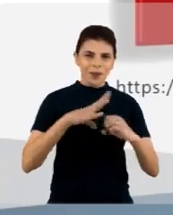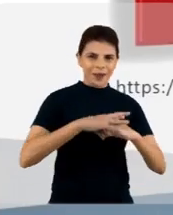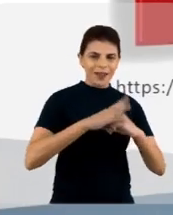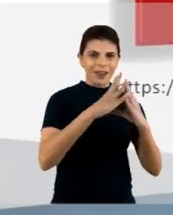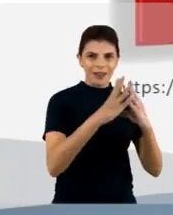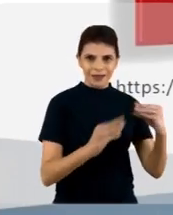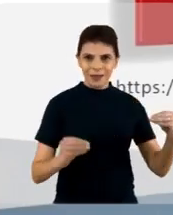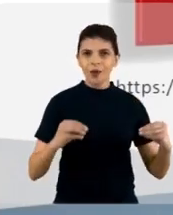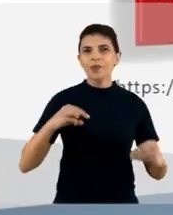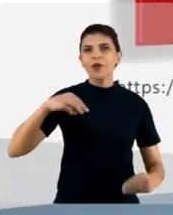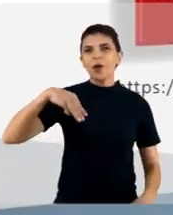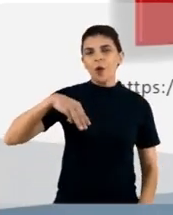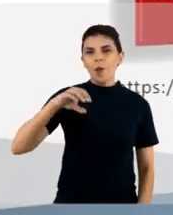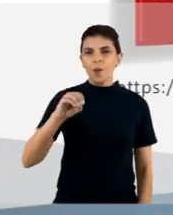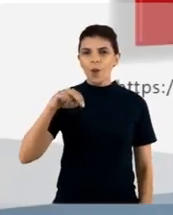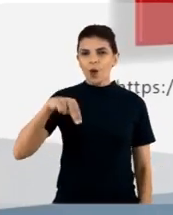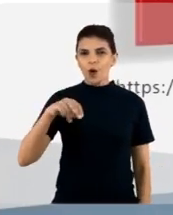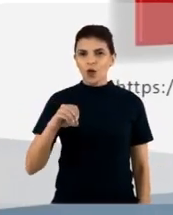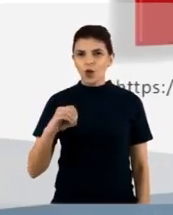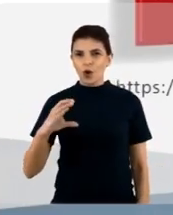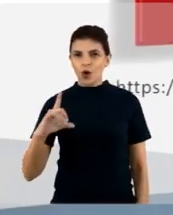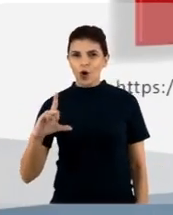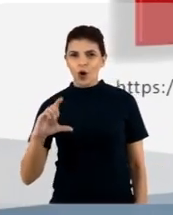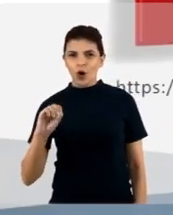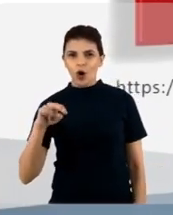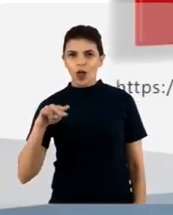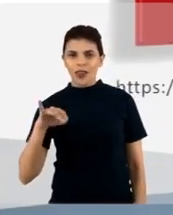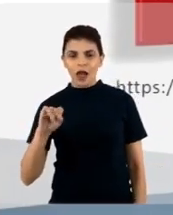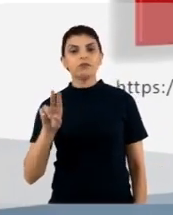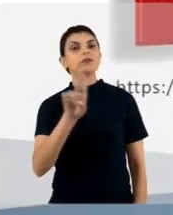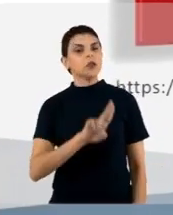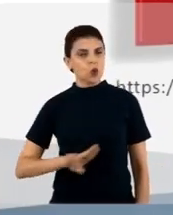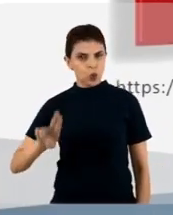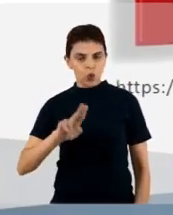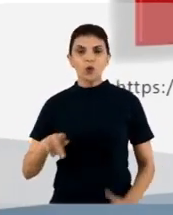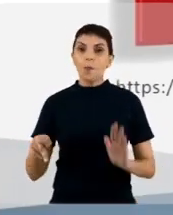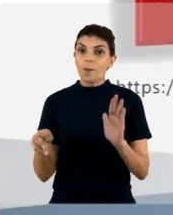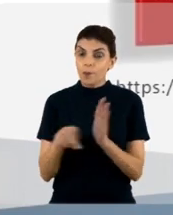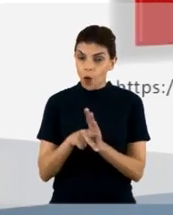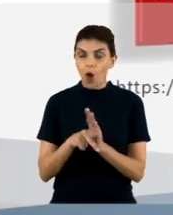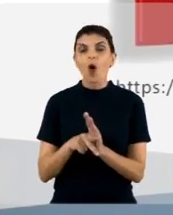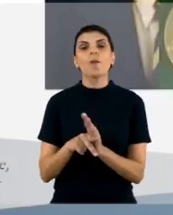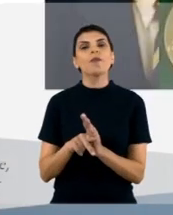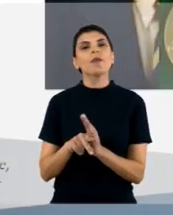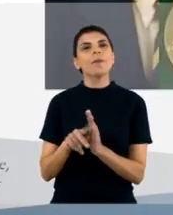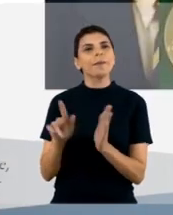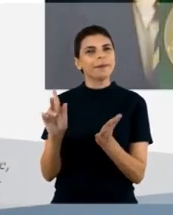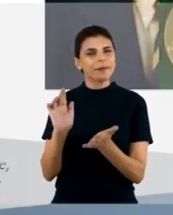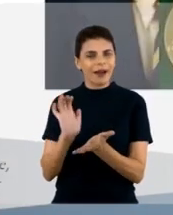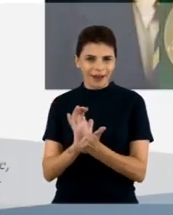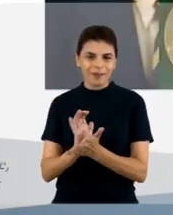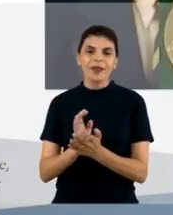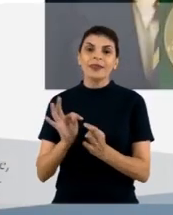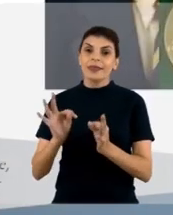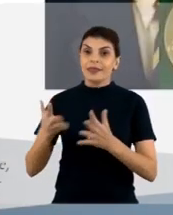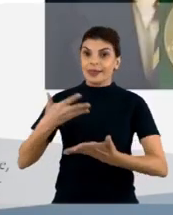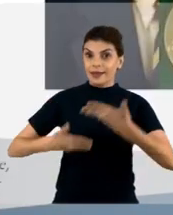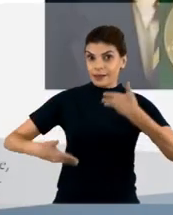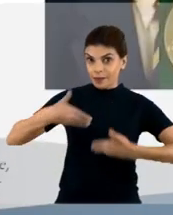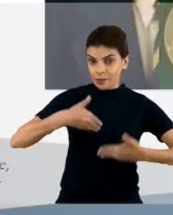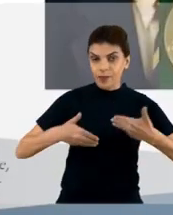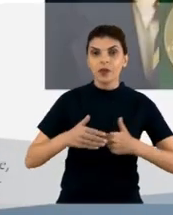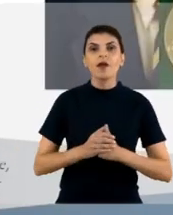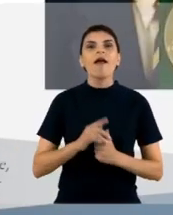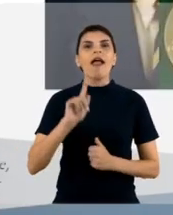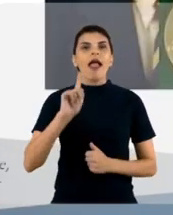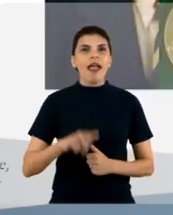e aí, nesse caso, bastante utilizada para anticorpos terapêuticos, que é a tecnologia